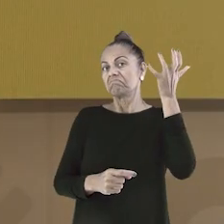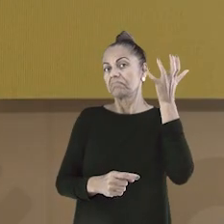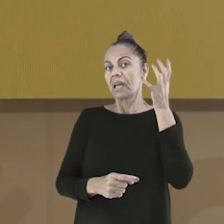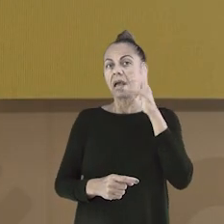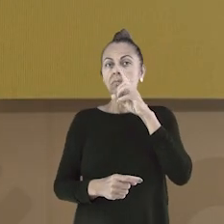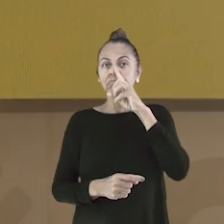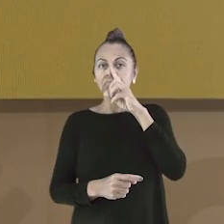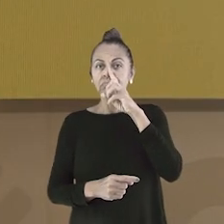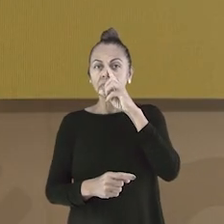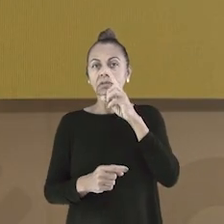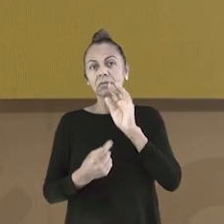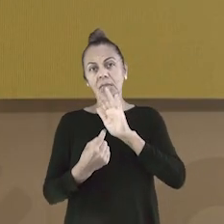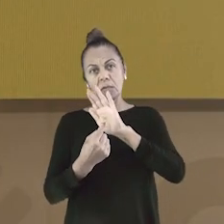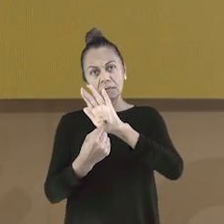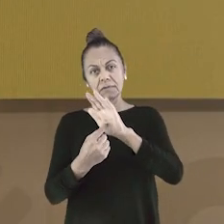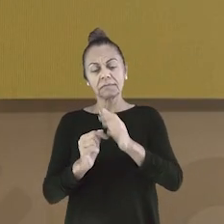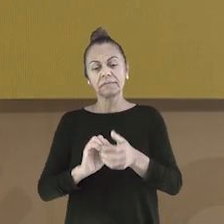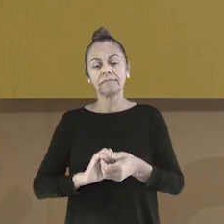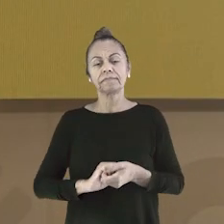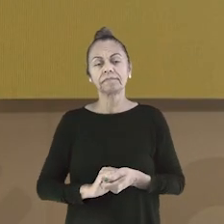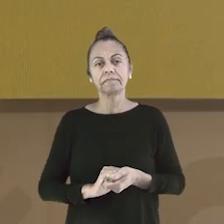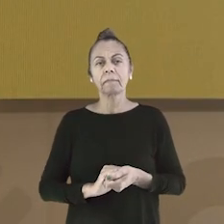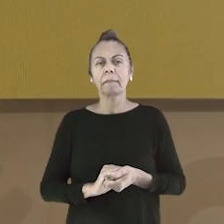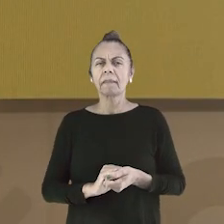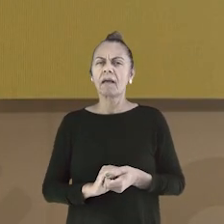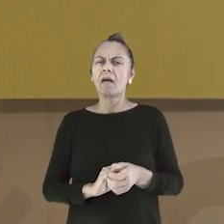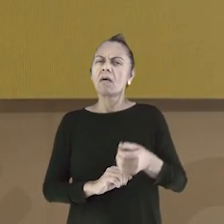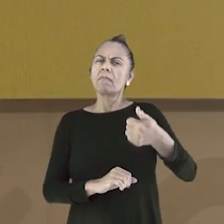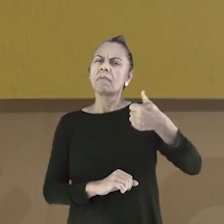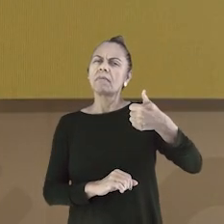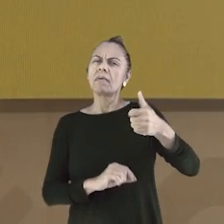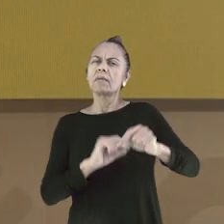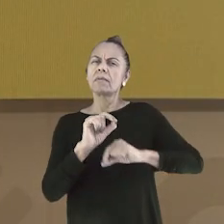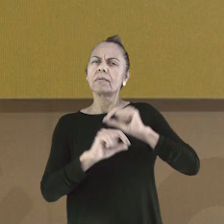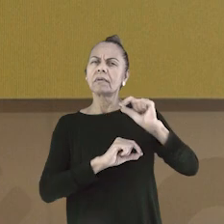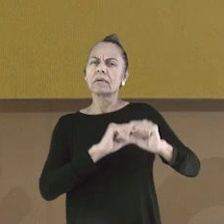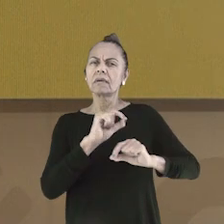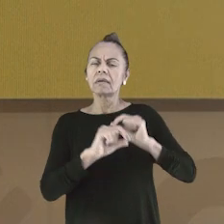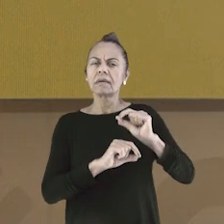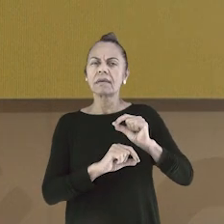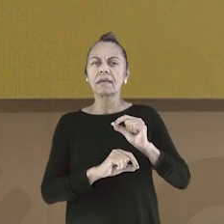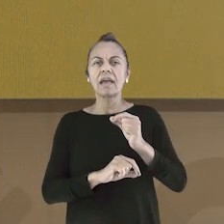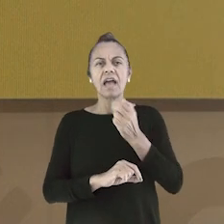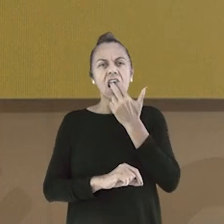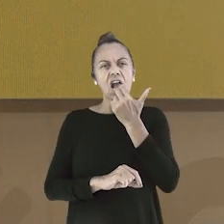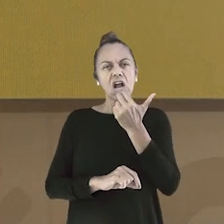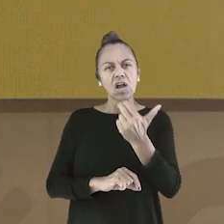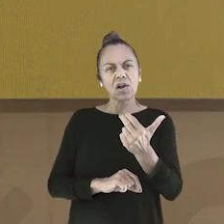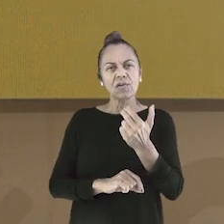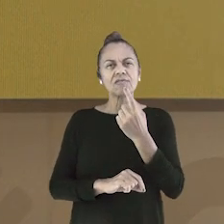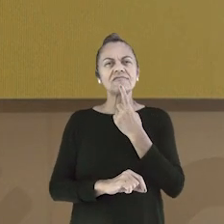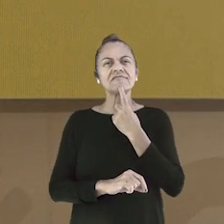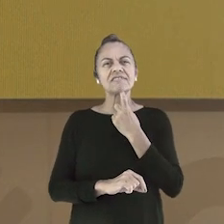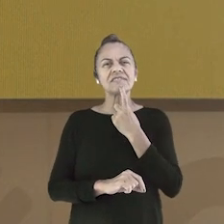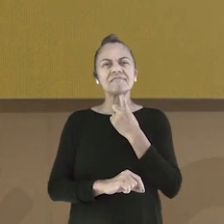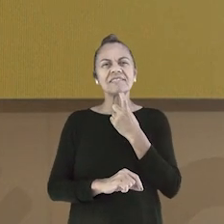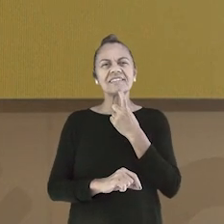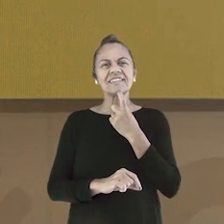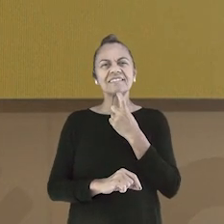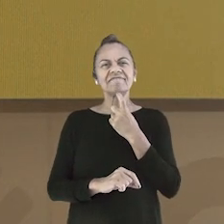Vamos lá! A primeira é a cor vermelho, que quer dizer combate ao incêndio.